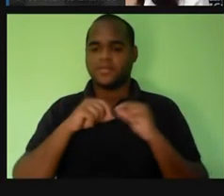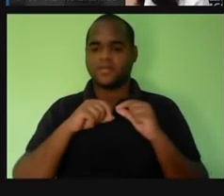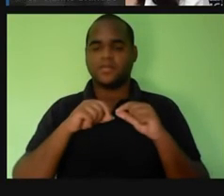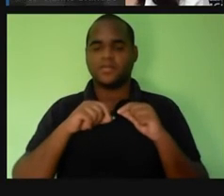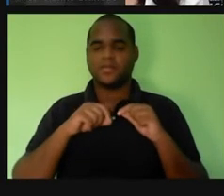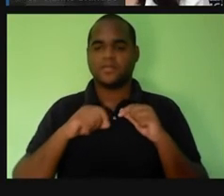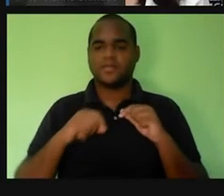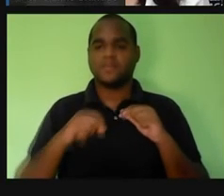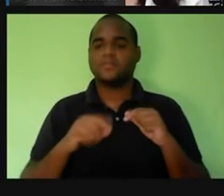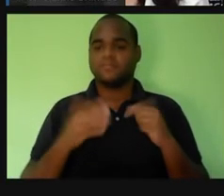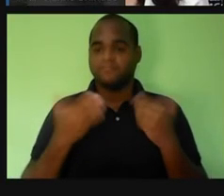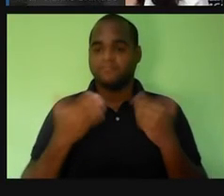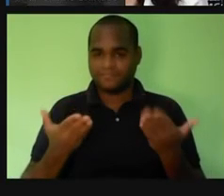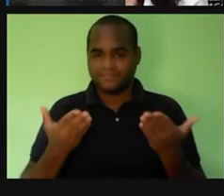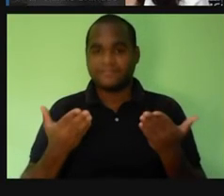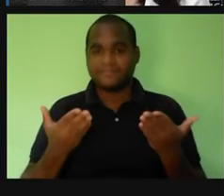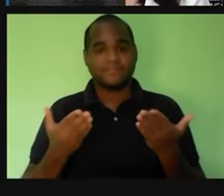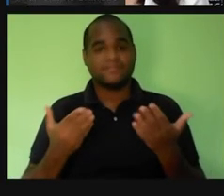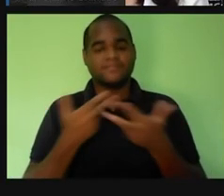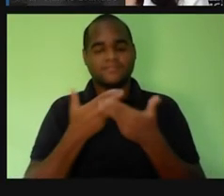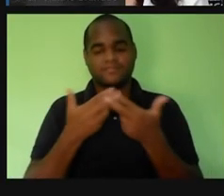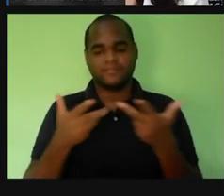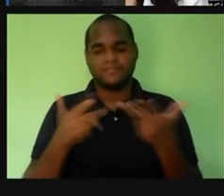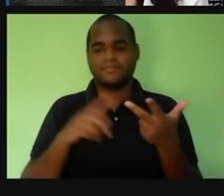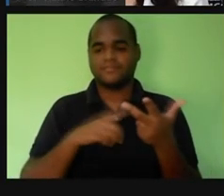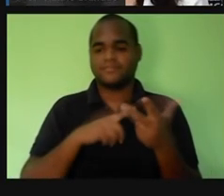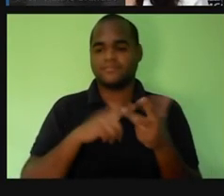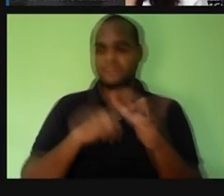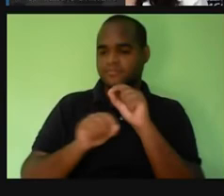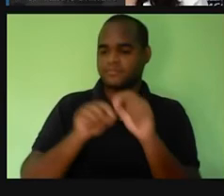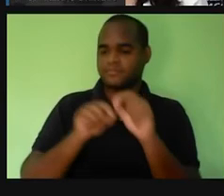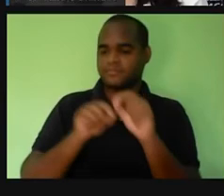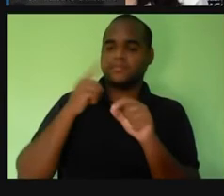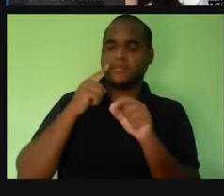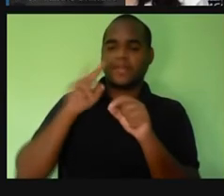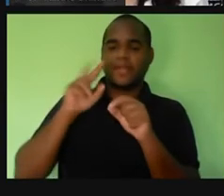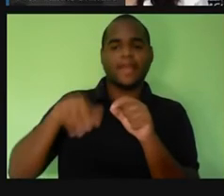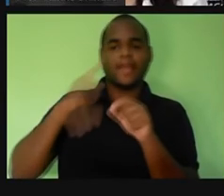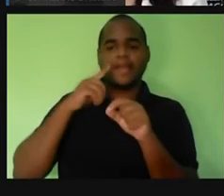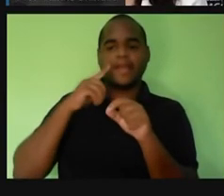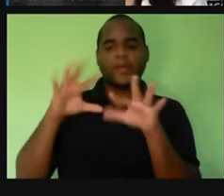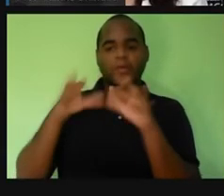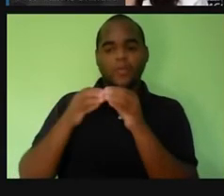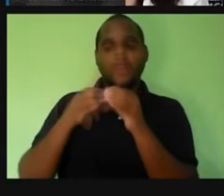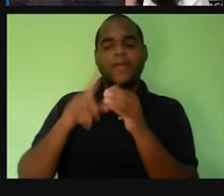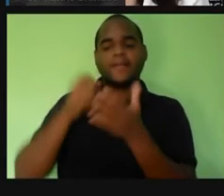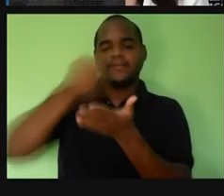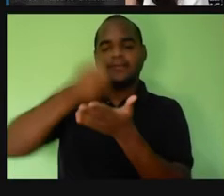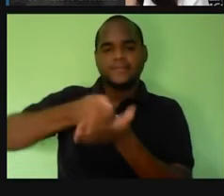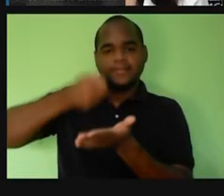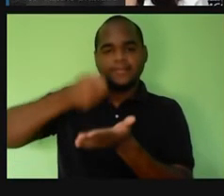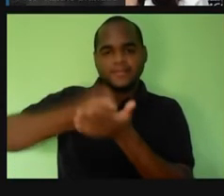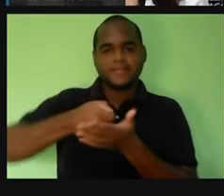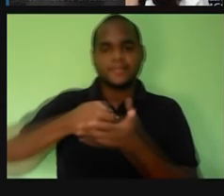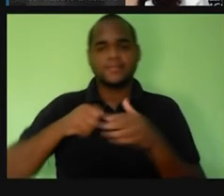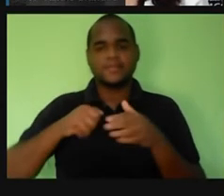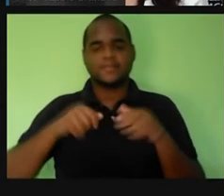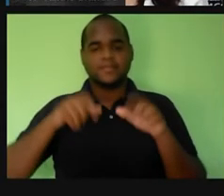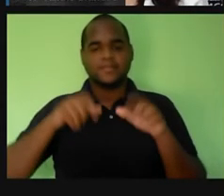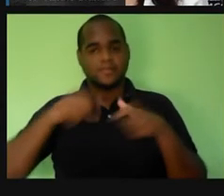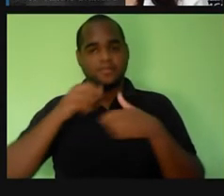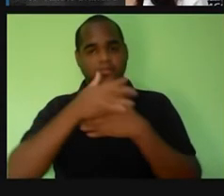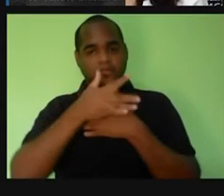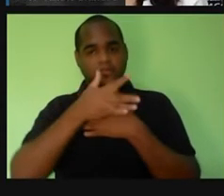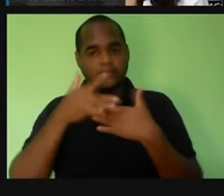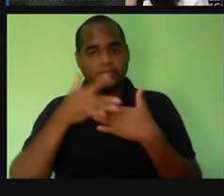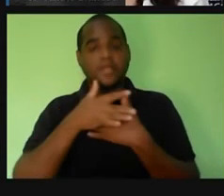Cruz, né? O sanitarista, ele decidiu criar uma campanha de vacinação obrigatória na cidade. E essa iniciativa, ela não